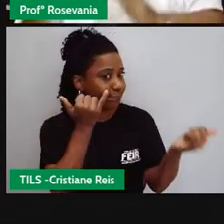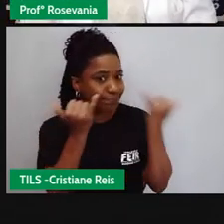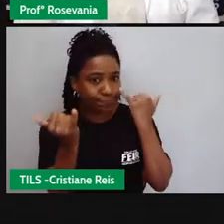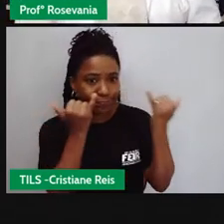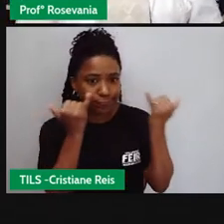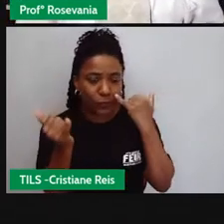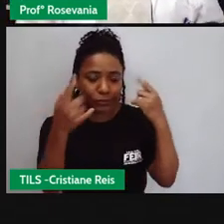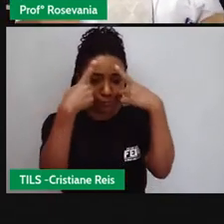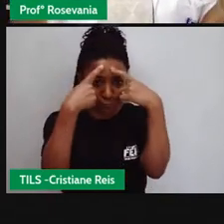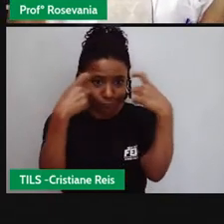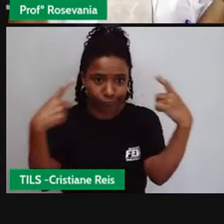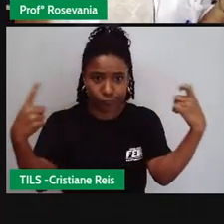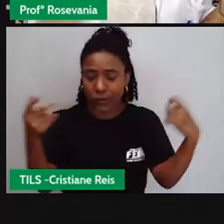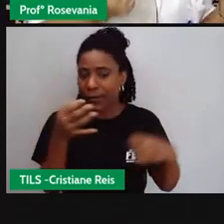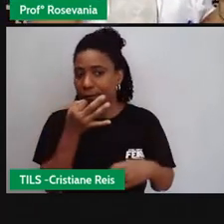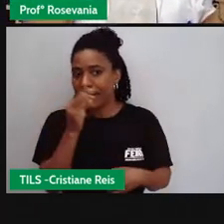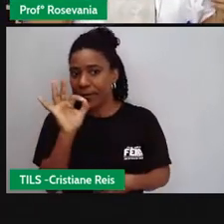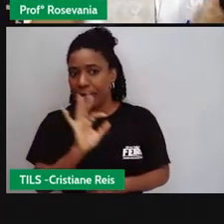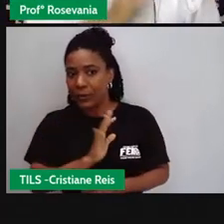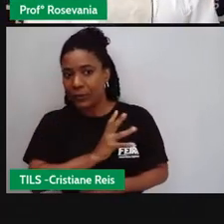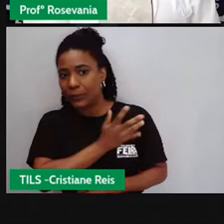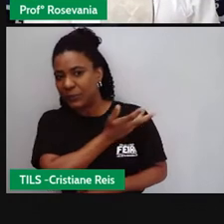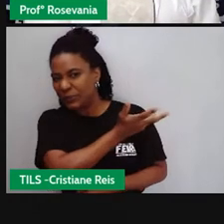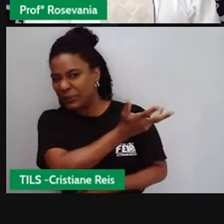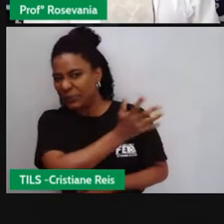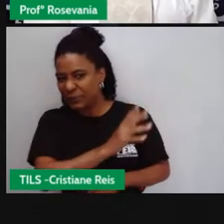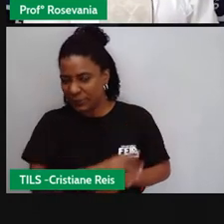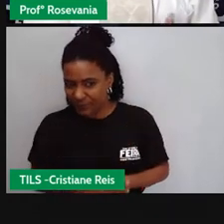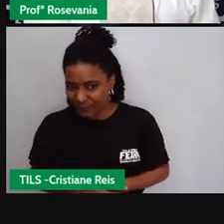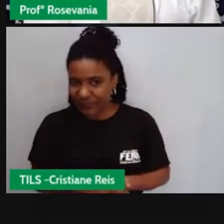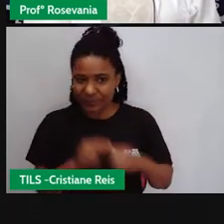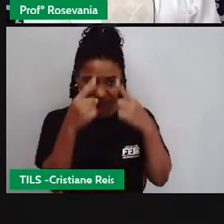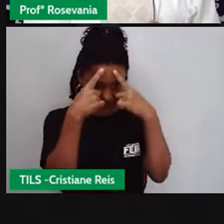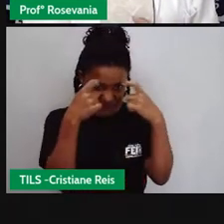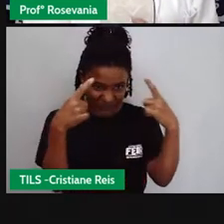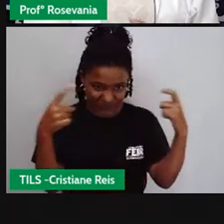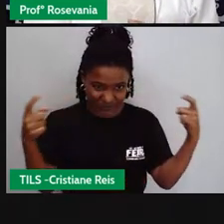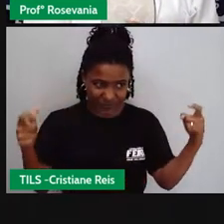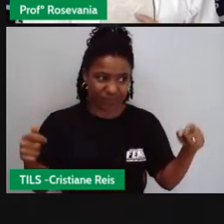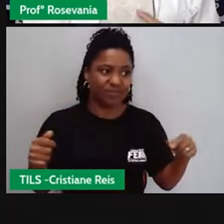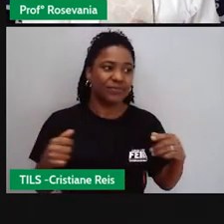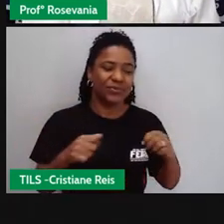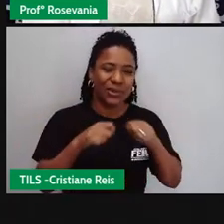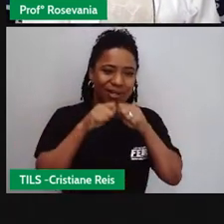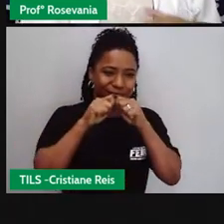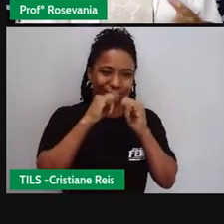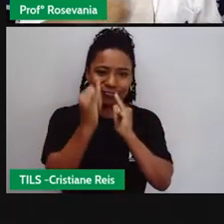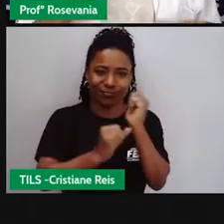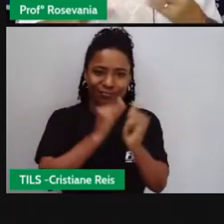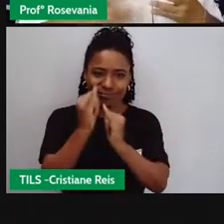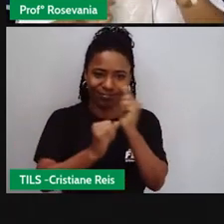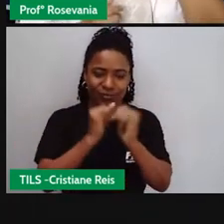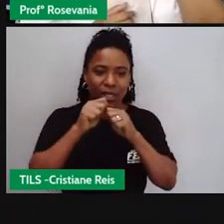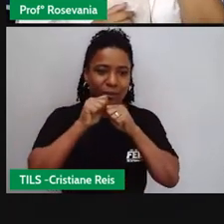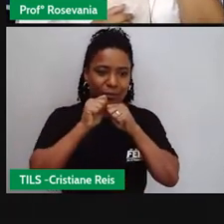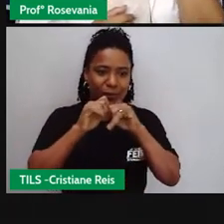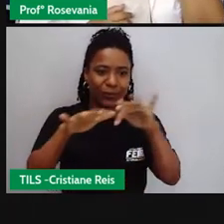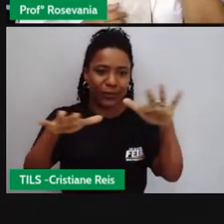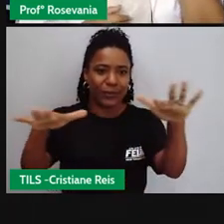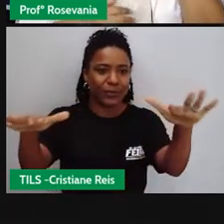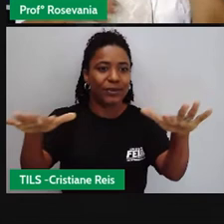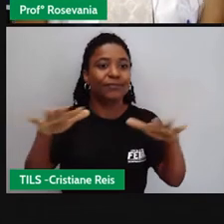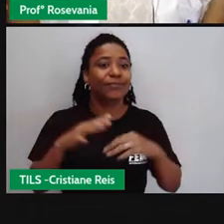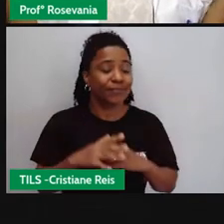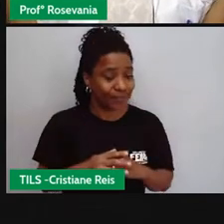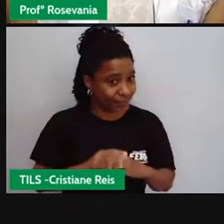violentas a gente fica sabendo rapidamente por conta da internet a internet hoje essa rede de informação